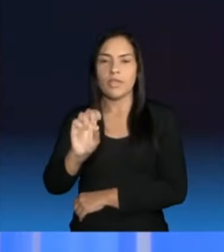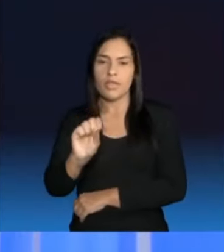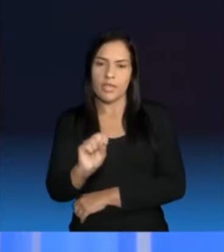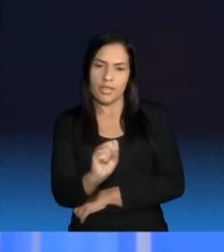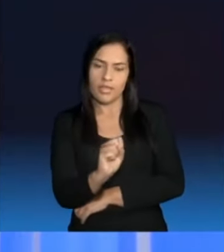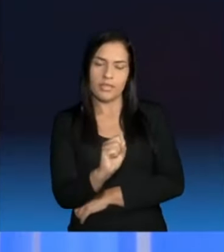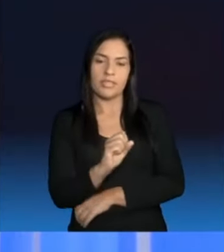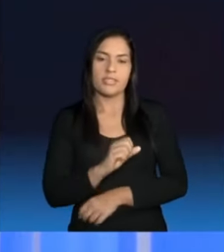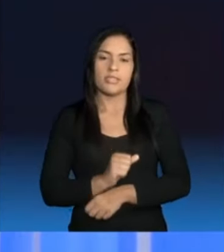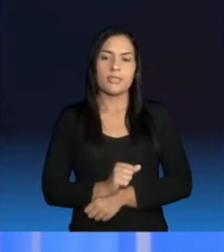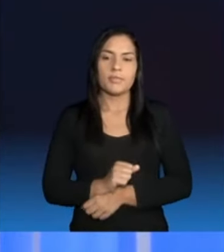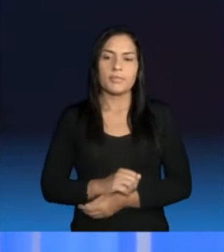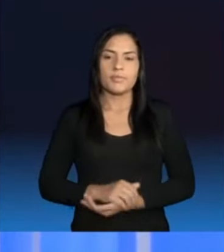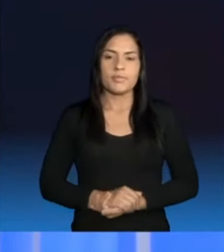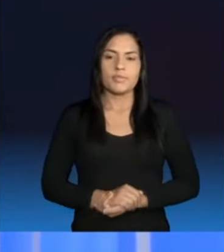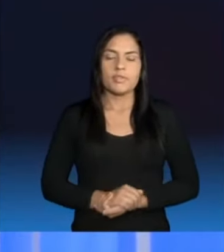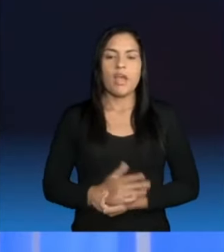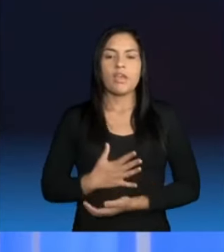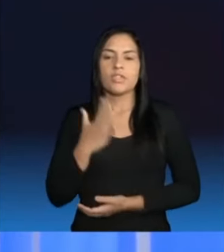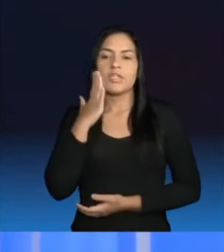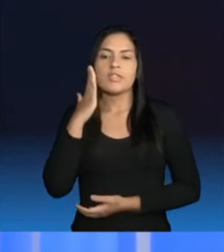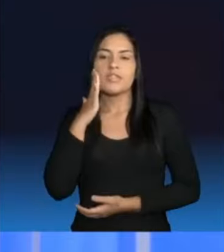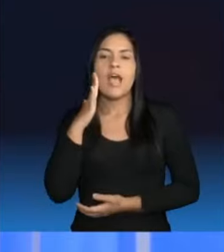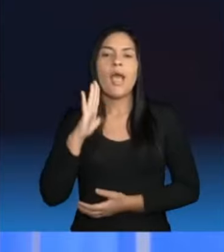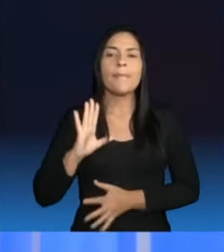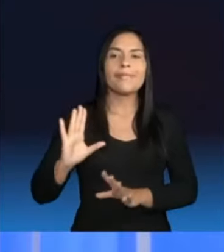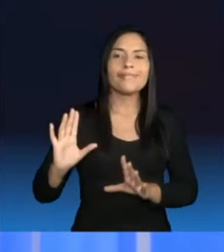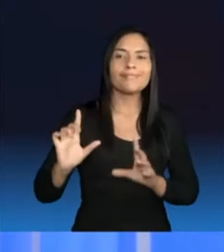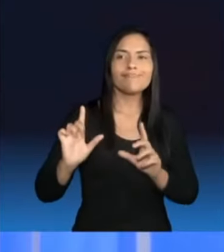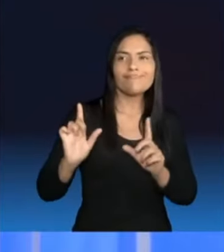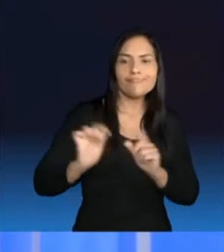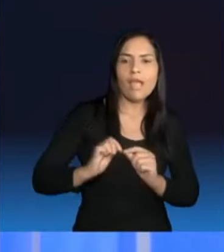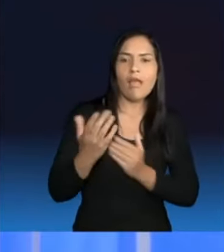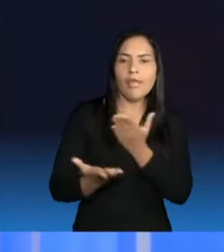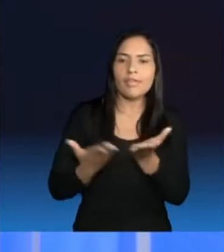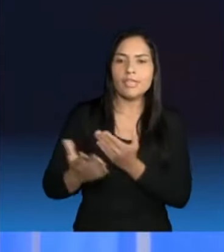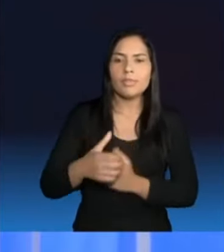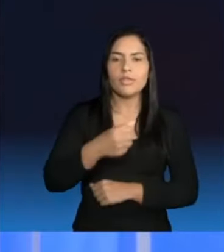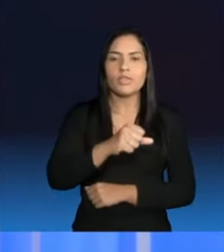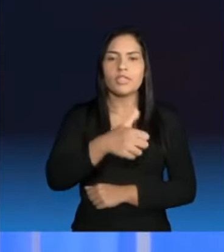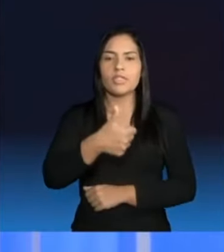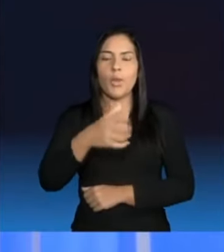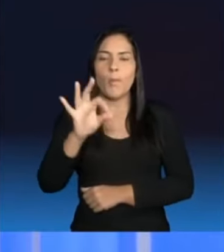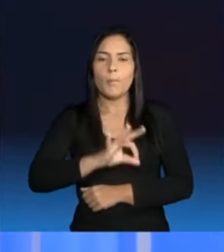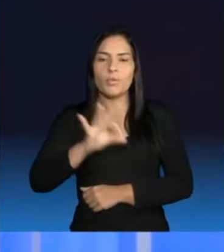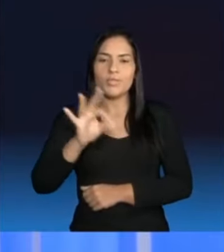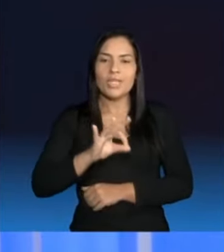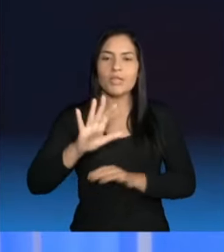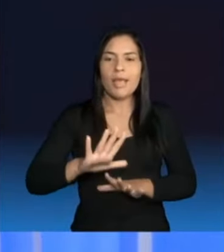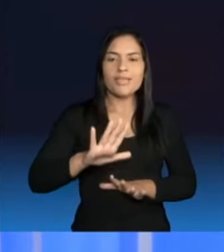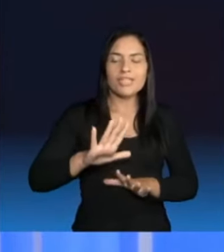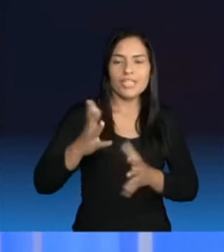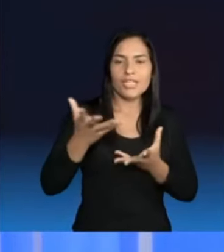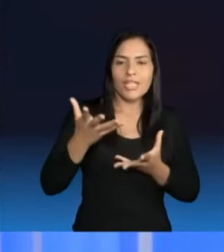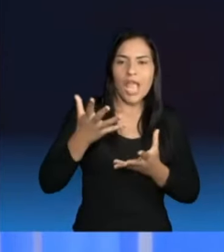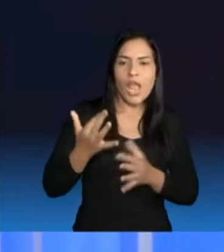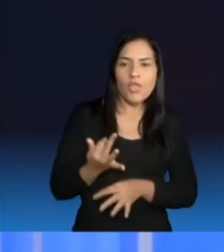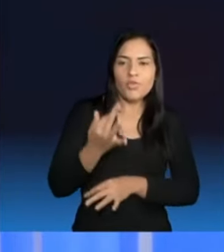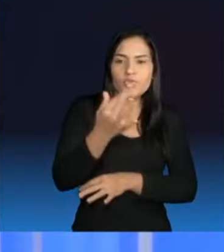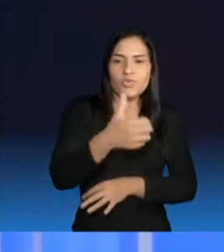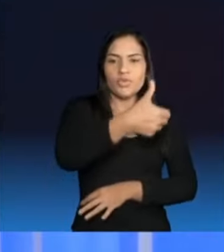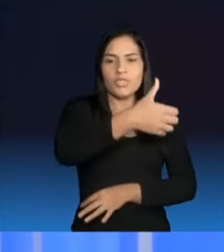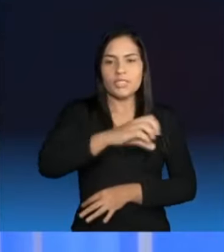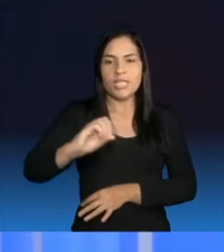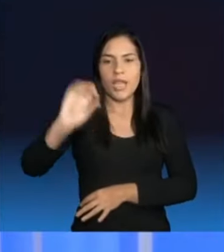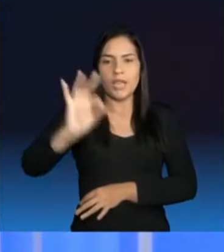da cidade, mas nós precisamos chegar a 100%. E nós vamos fazer isso. Nós